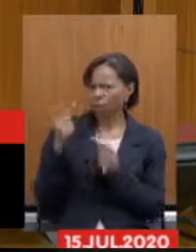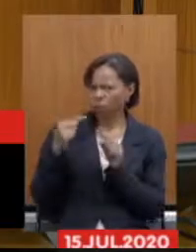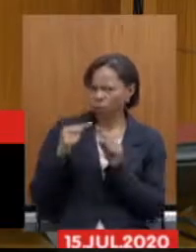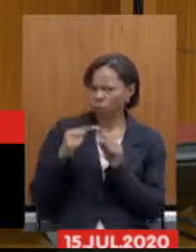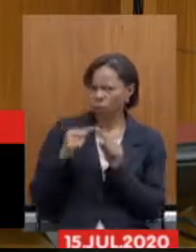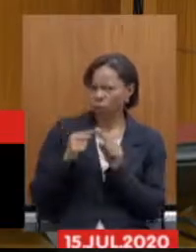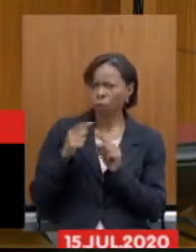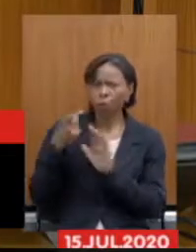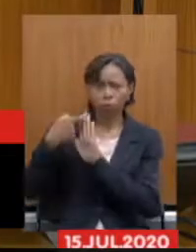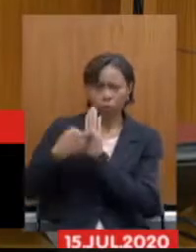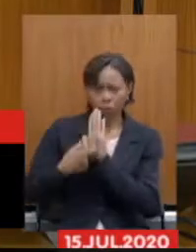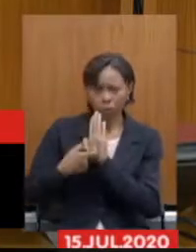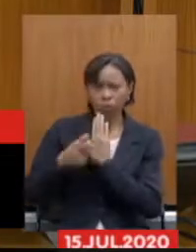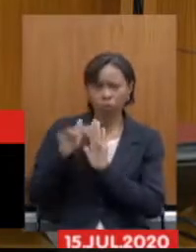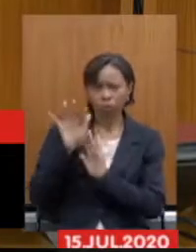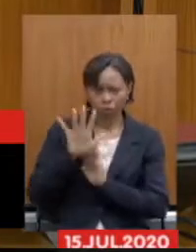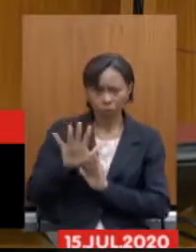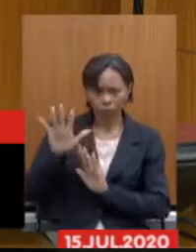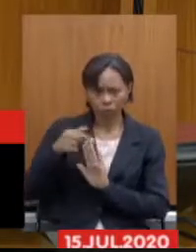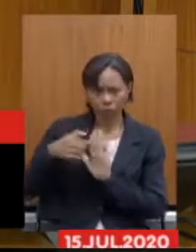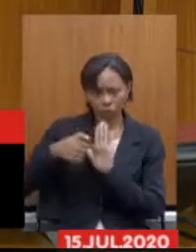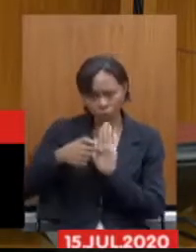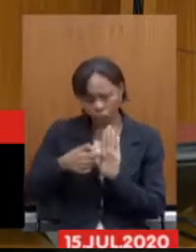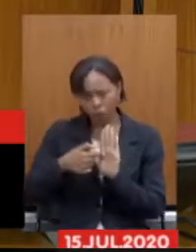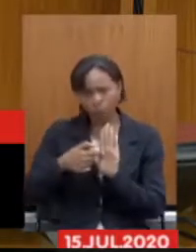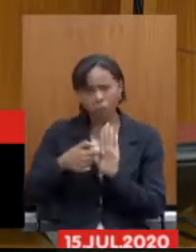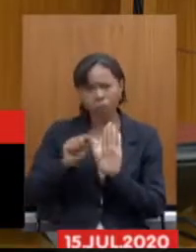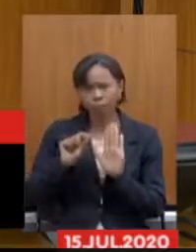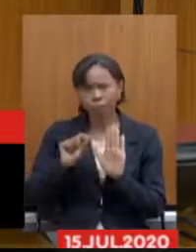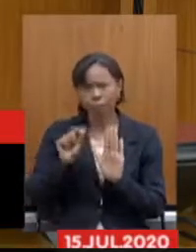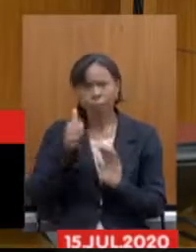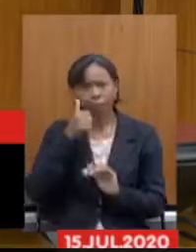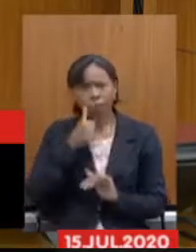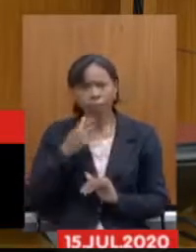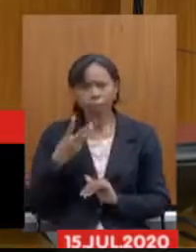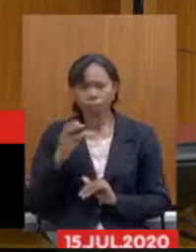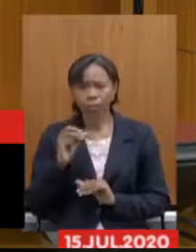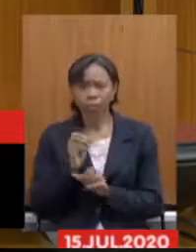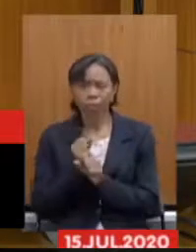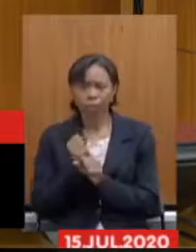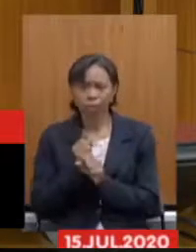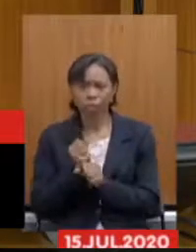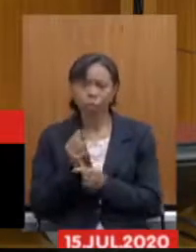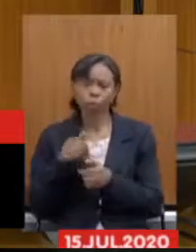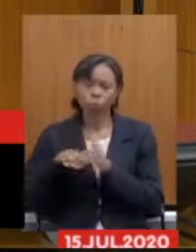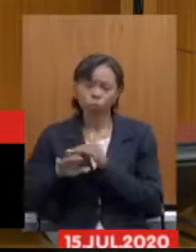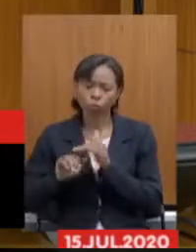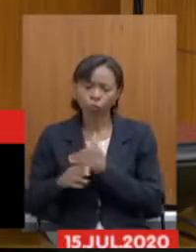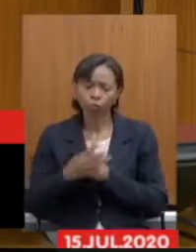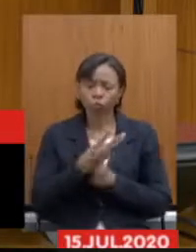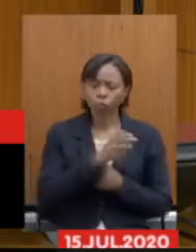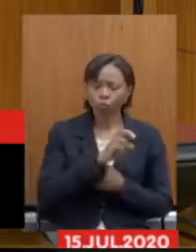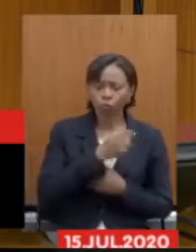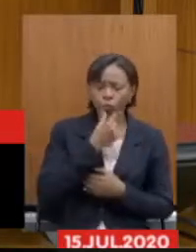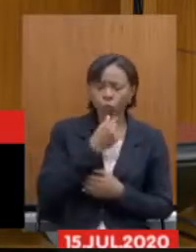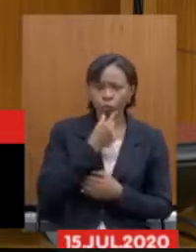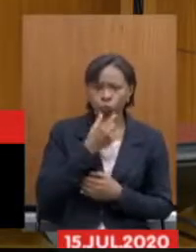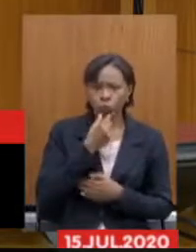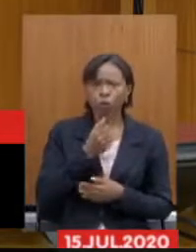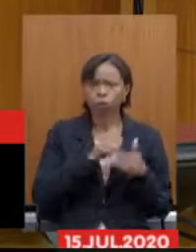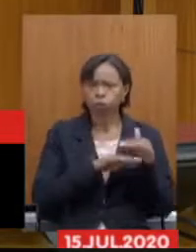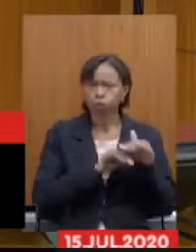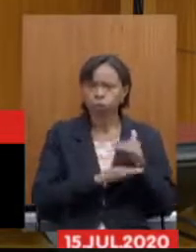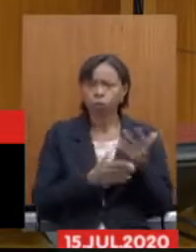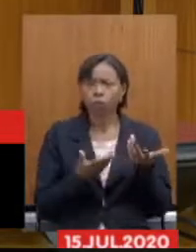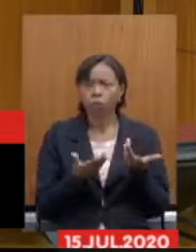federal traz alguns requisitos, dentre eles, no caso das mulheres, 30 anos de contribuição, no caso dos homens, 35 anos de contribuição, tem